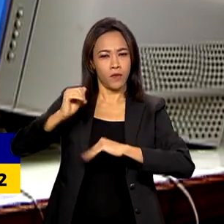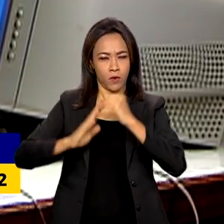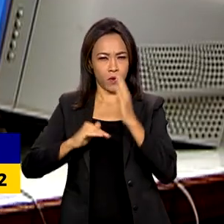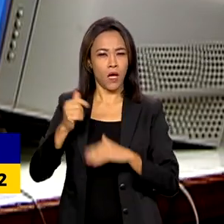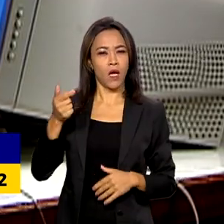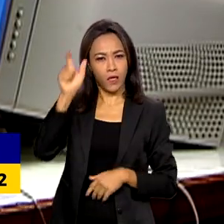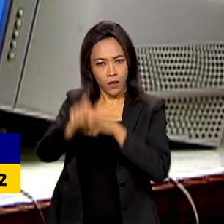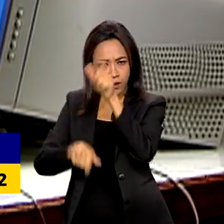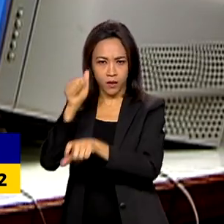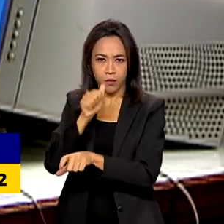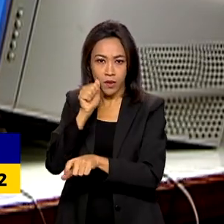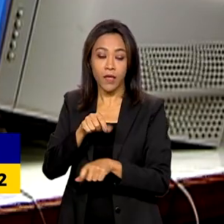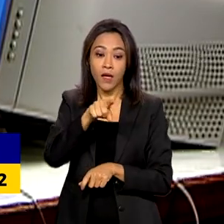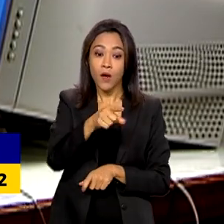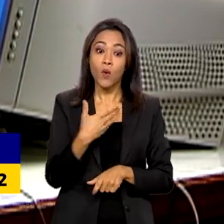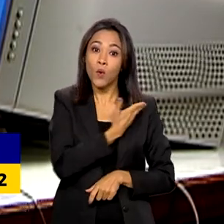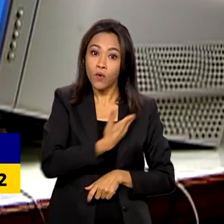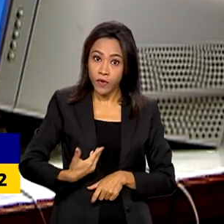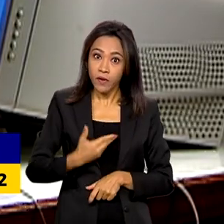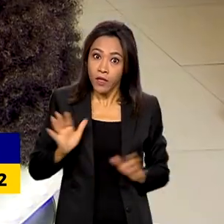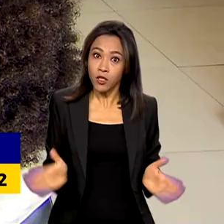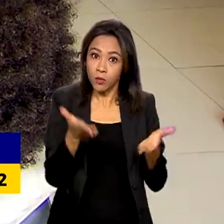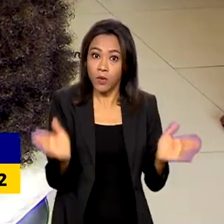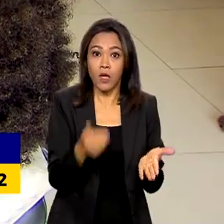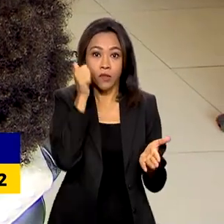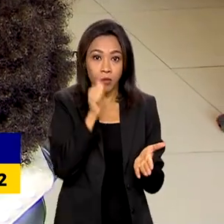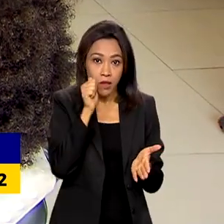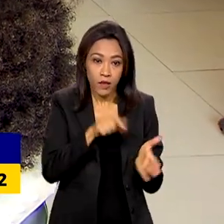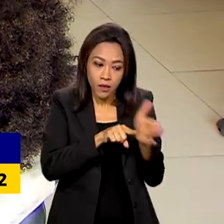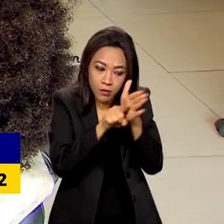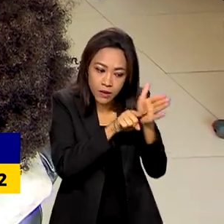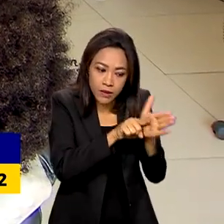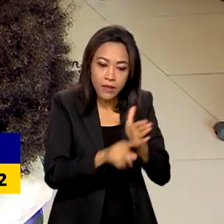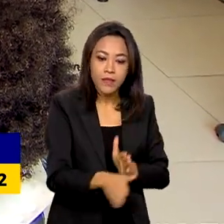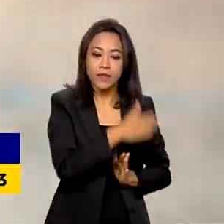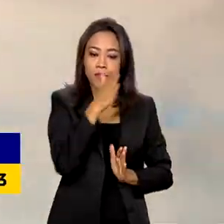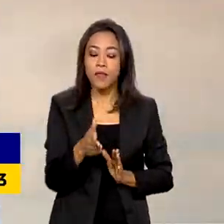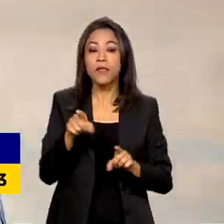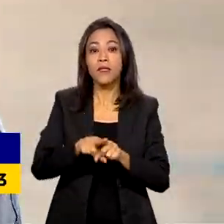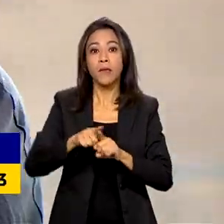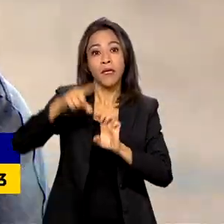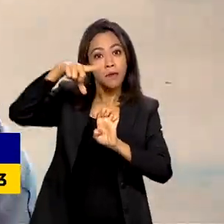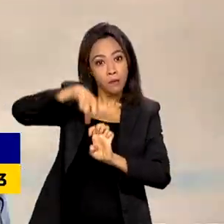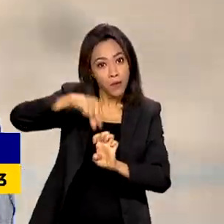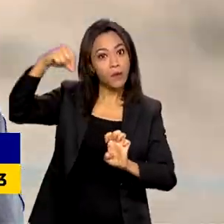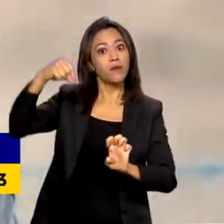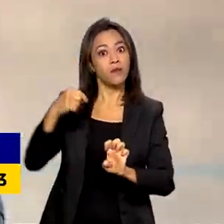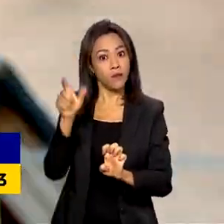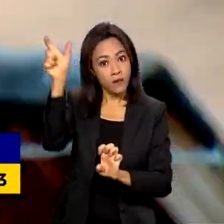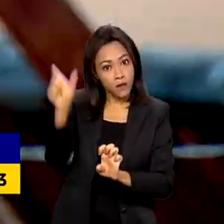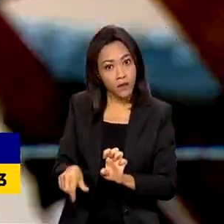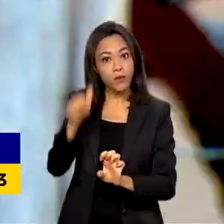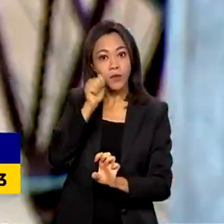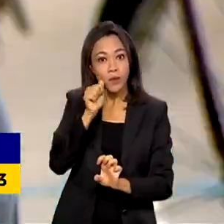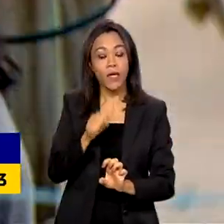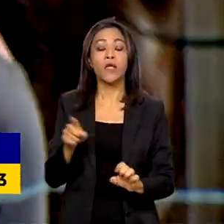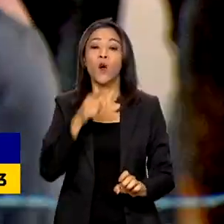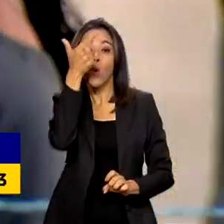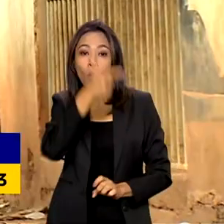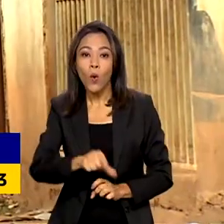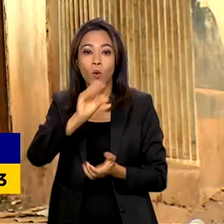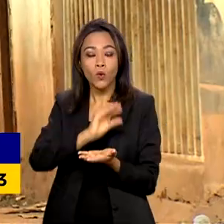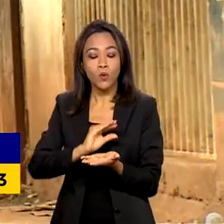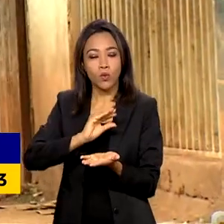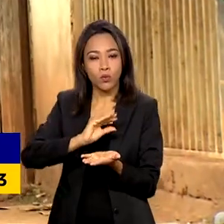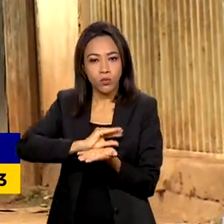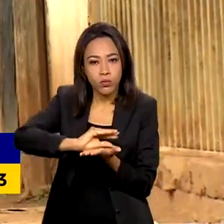quer ainda estimular a presença de mulheres na ciência e o empreendedorismo feminino. Outras medidas e investimentos do governo federal